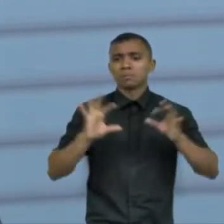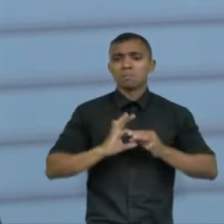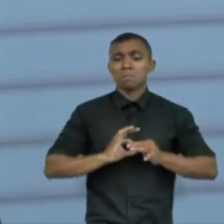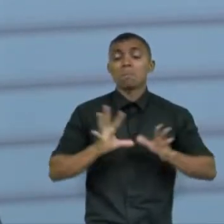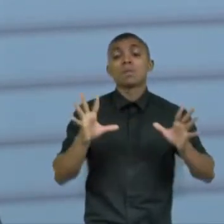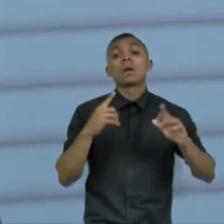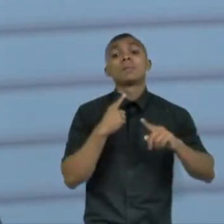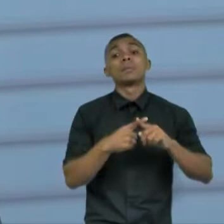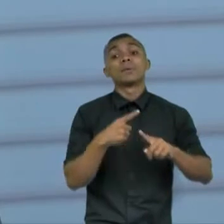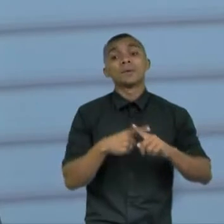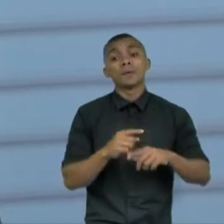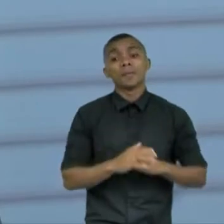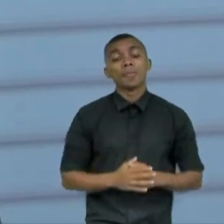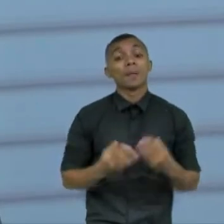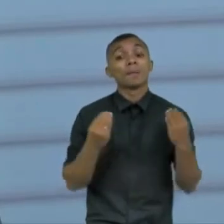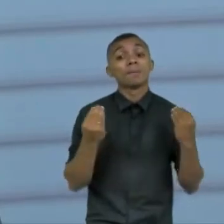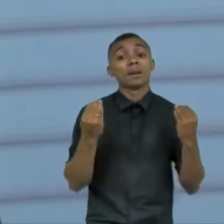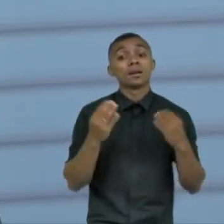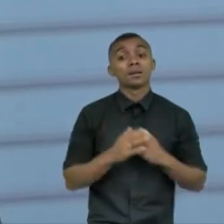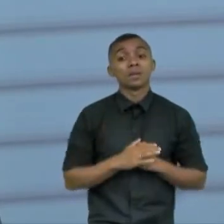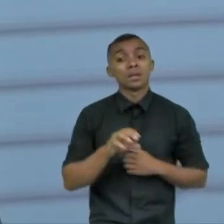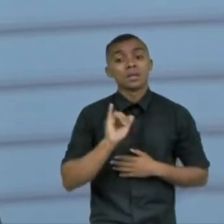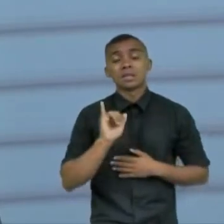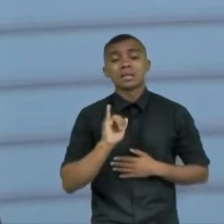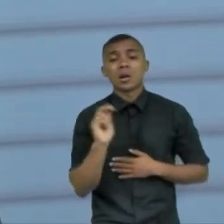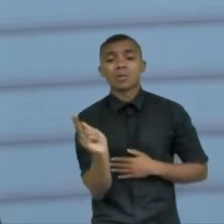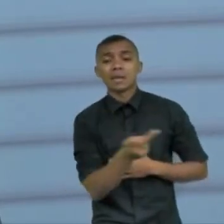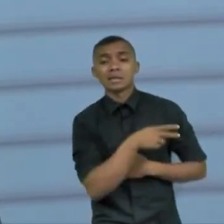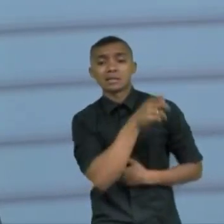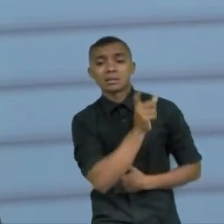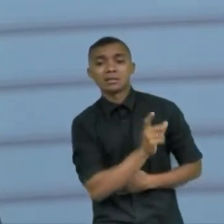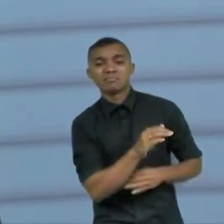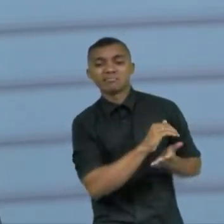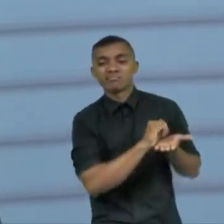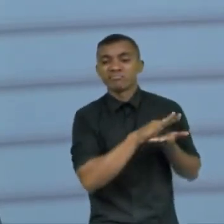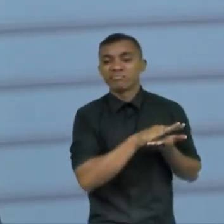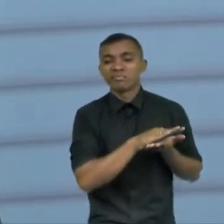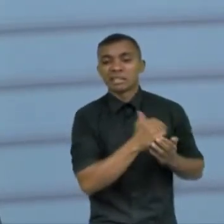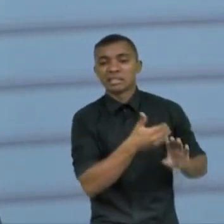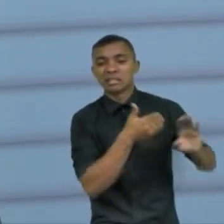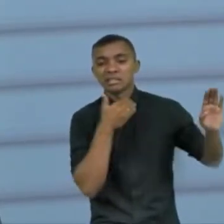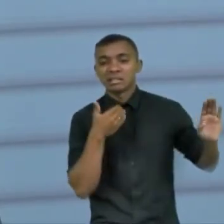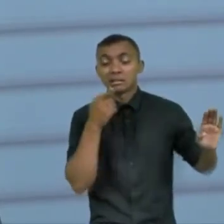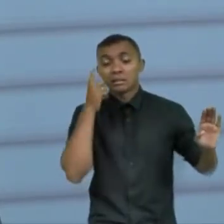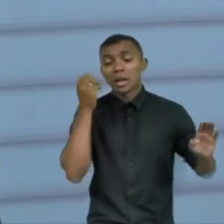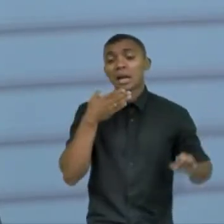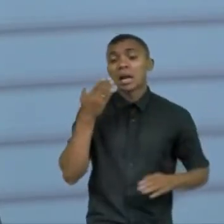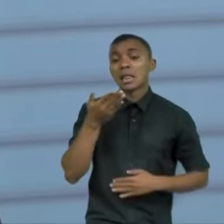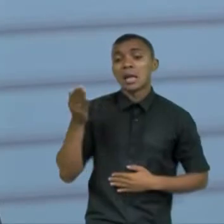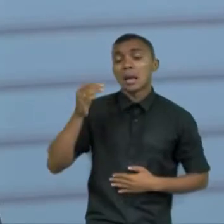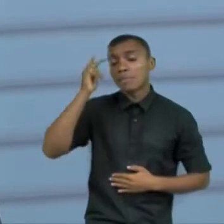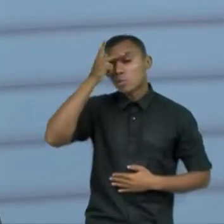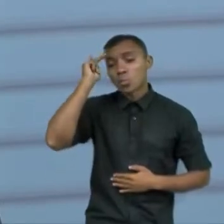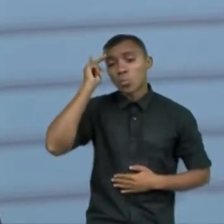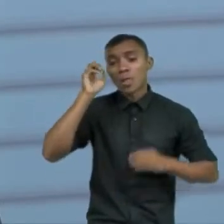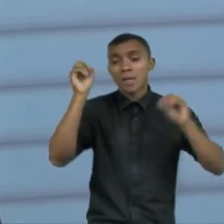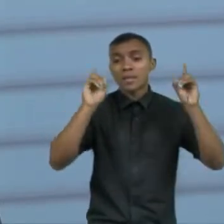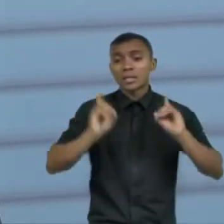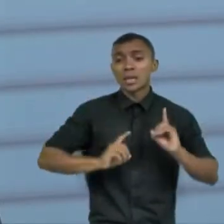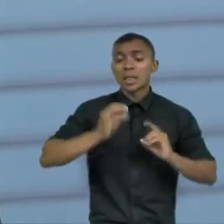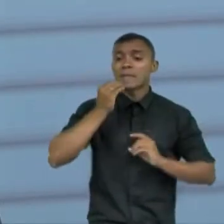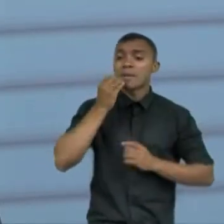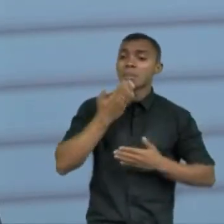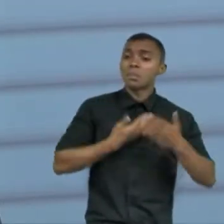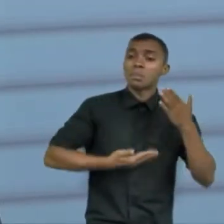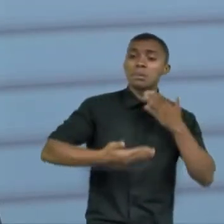porque quando você segrega ou quando você exclui você não está dando oportunidade nem das pessoas com deficiência conviverem